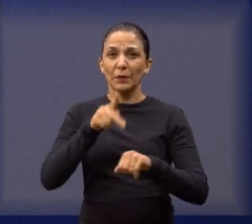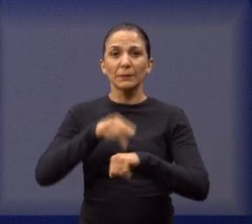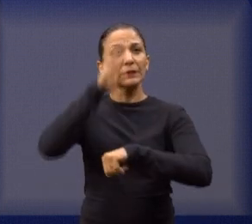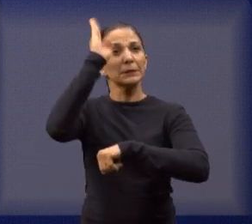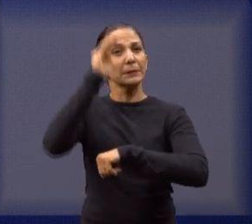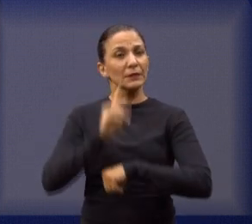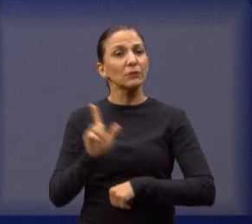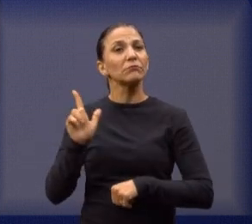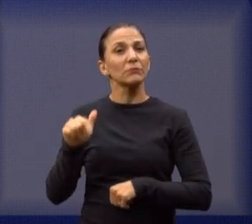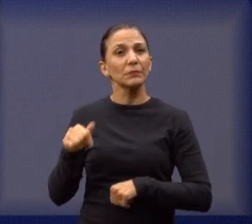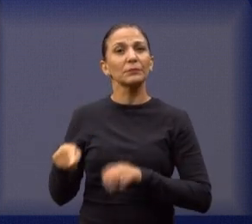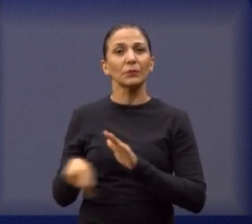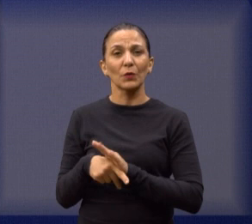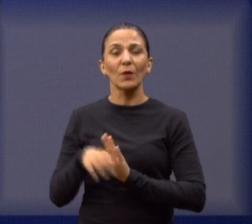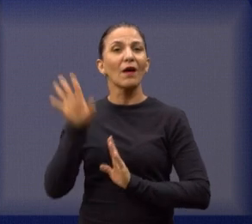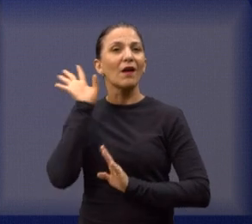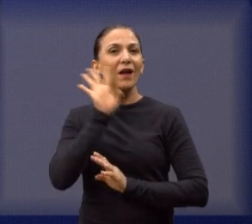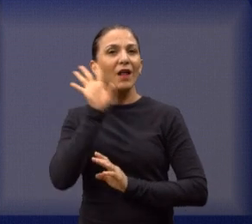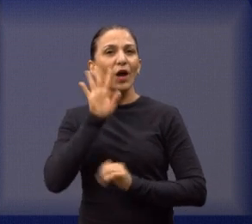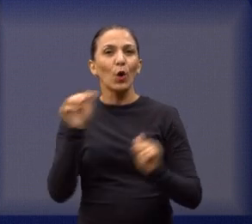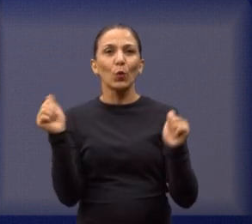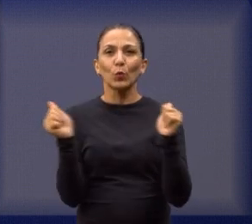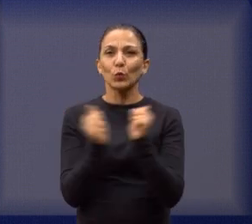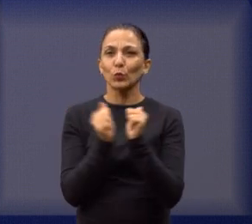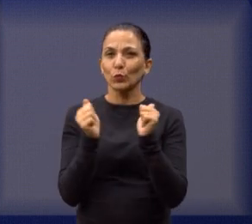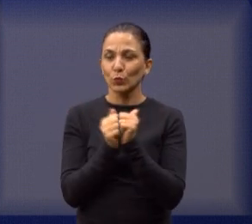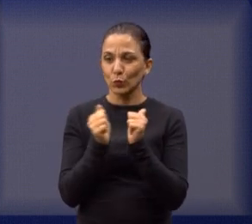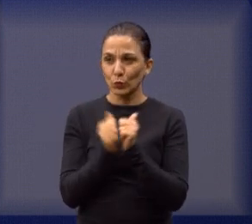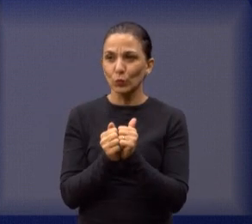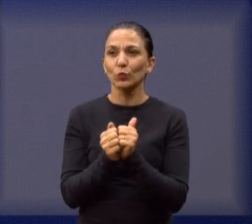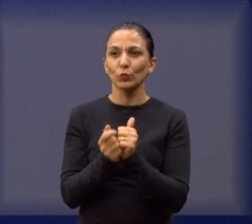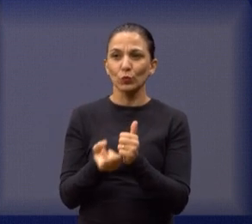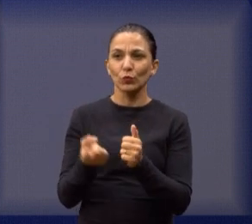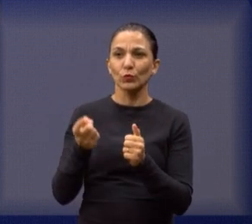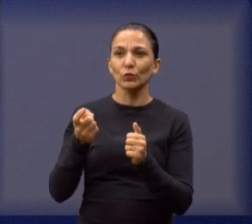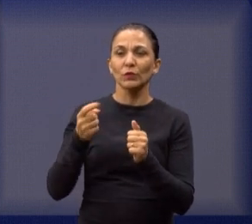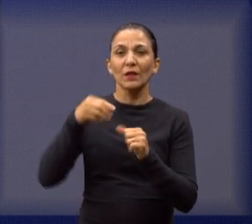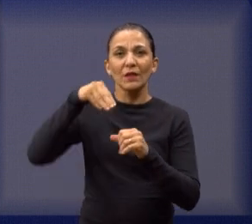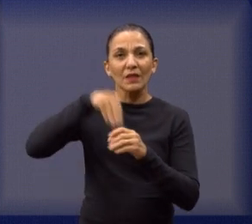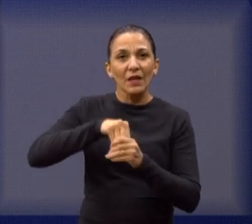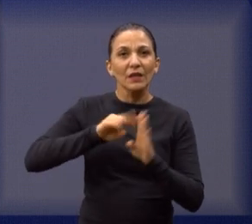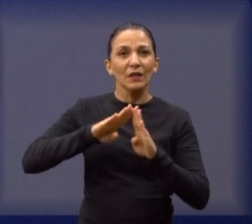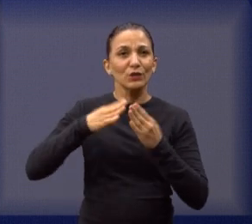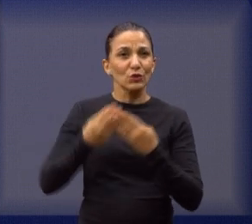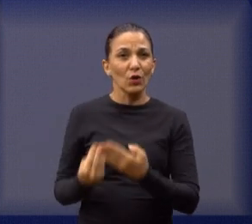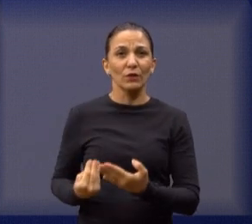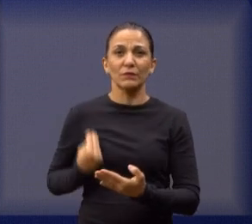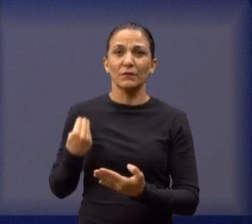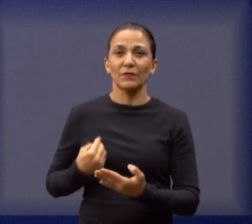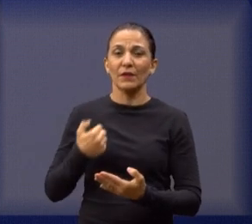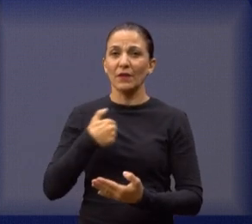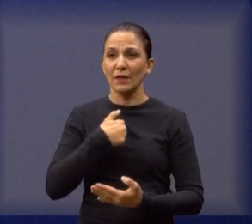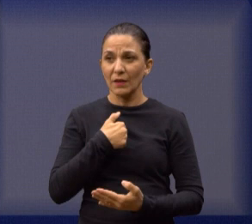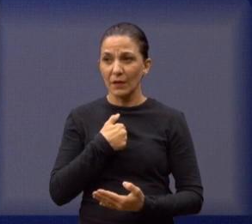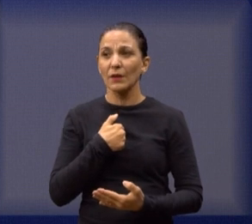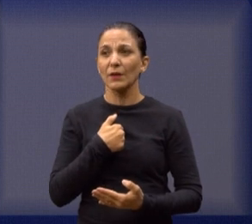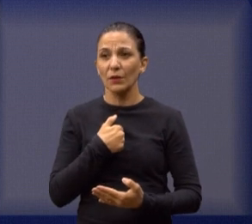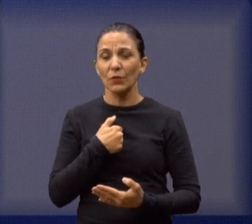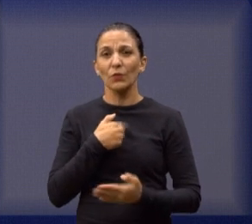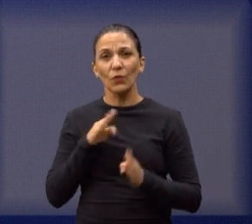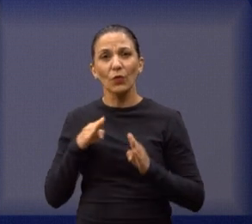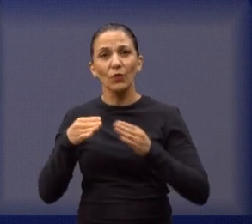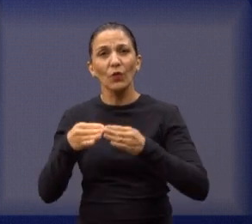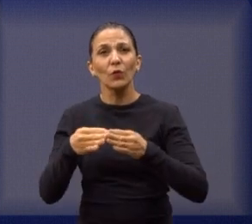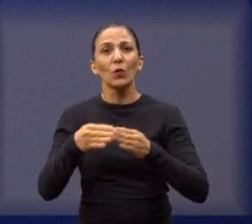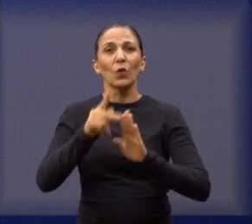Foi muito legal, novamente, estar voltando ao ambiente escolar, pois também atuo nessa área através